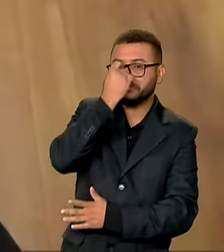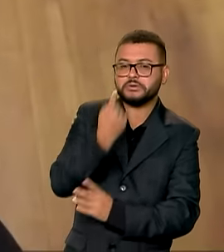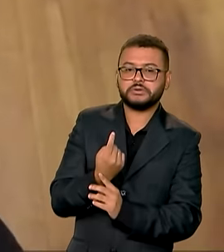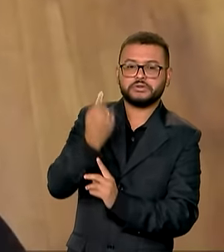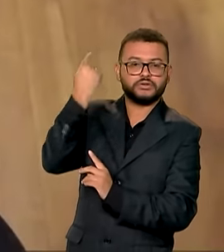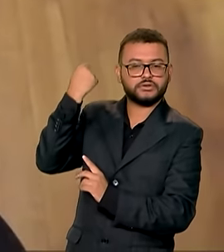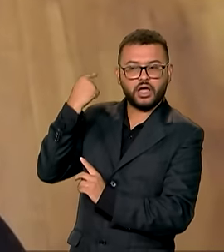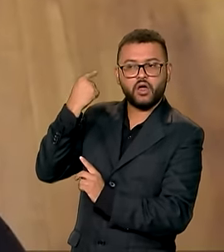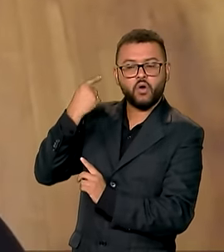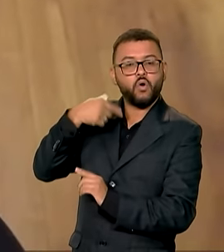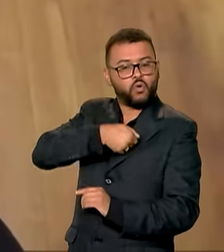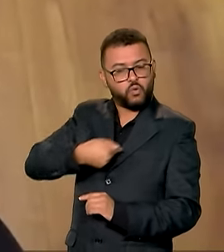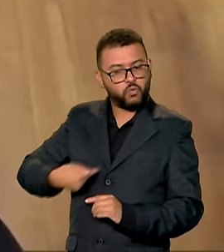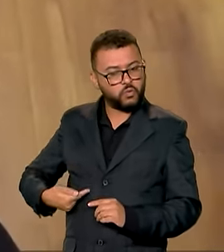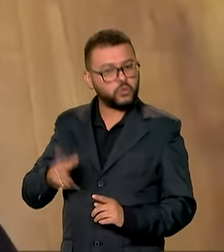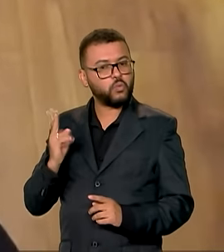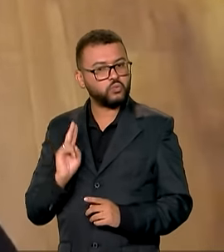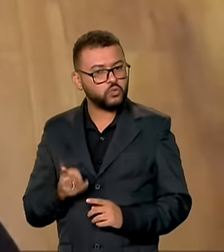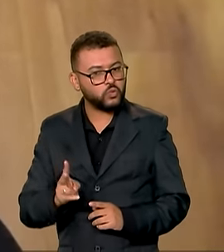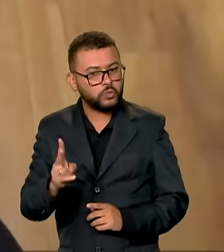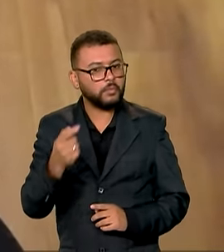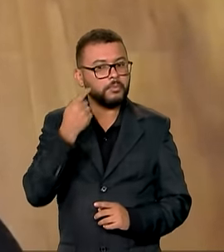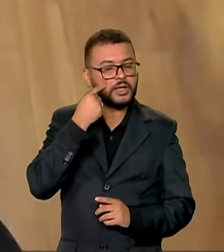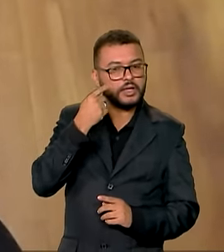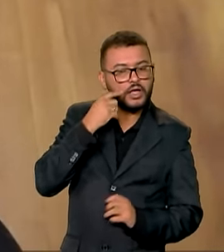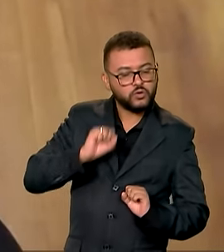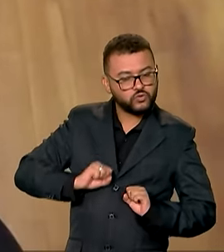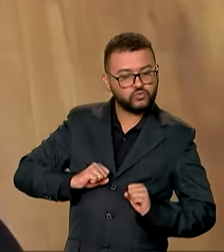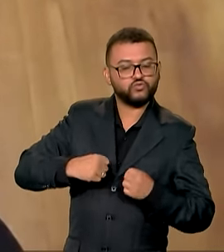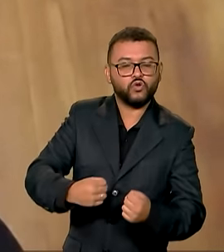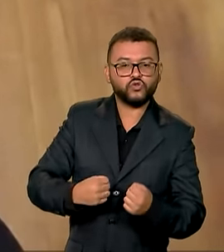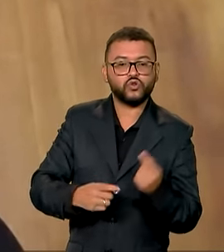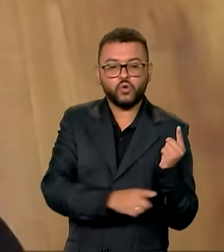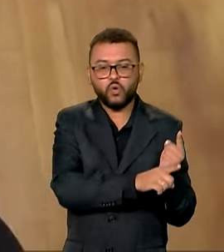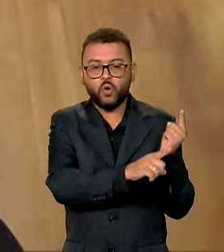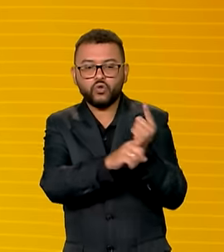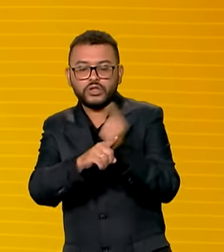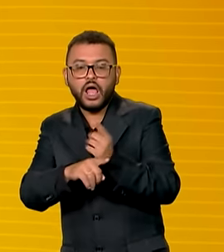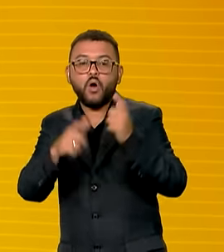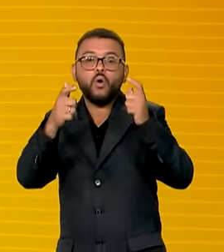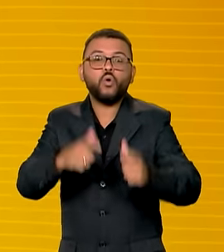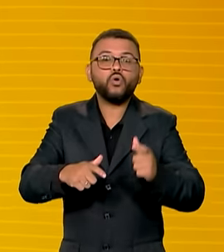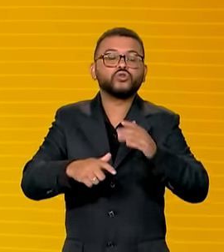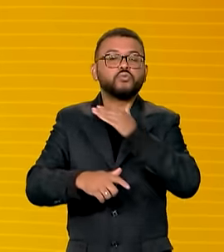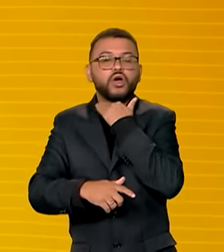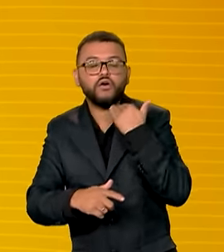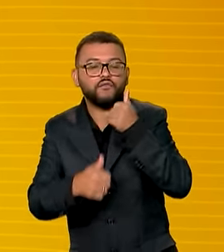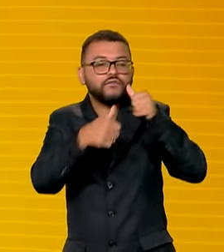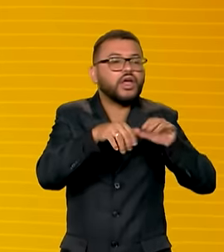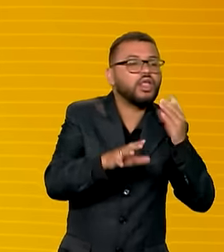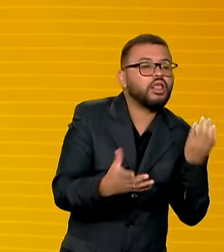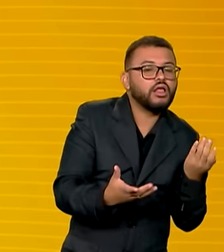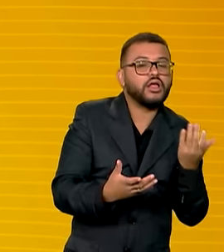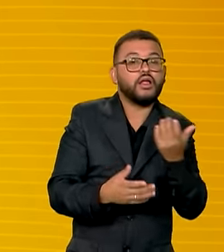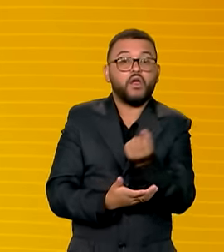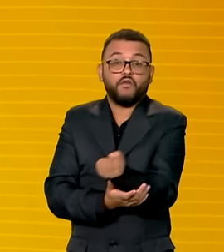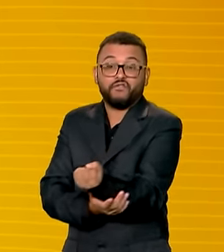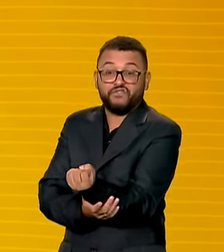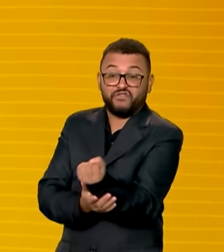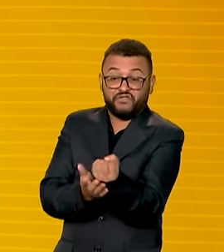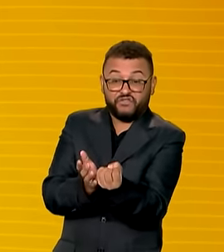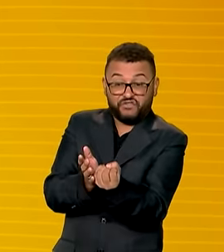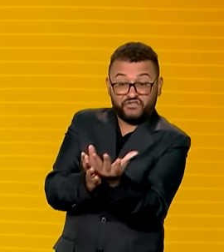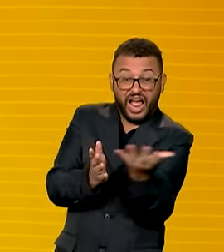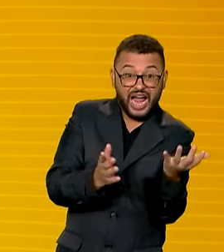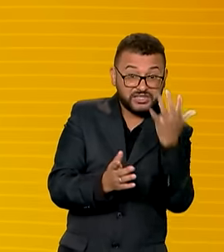continua dando esforços para localizar os restos mortais. Com centenas de pessoas desaparecidas